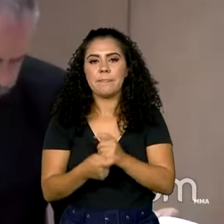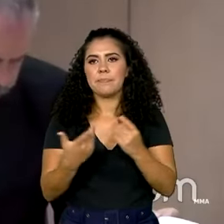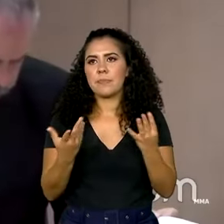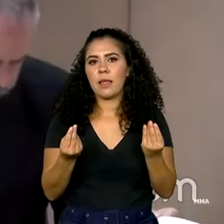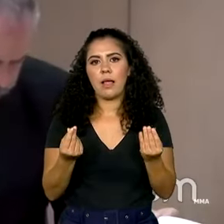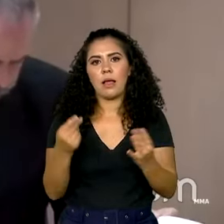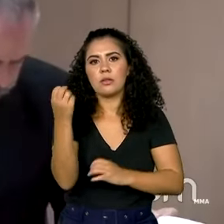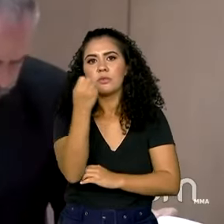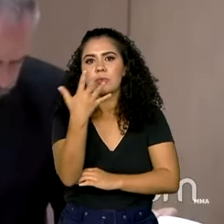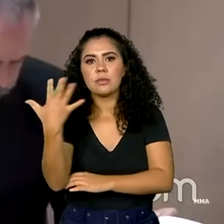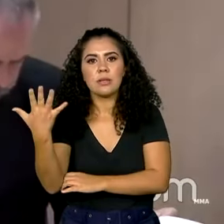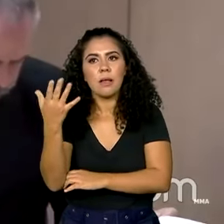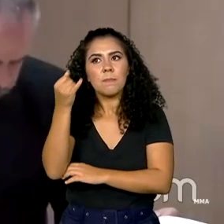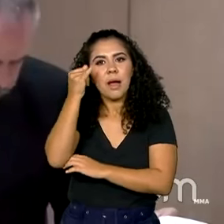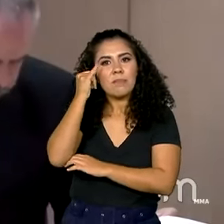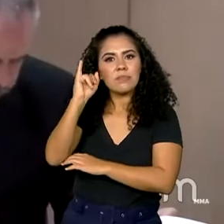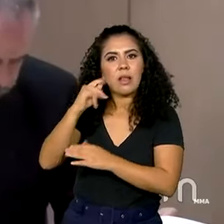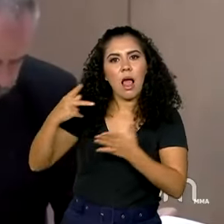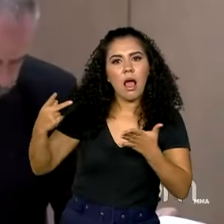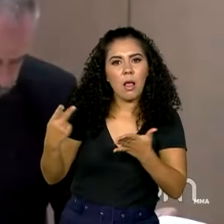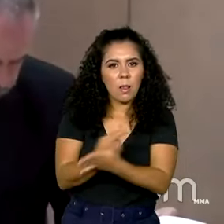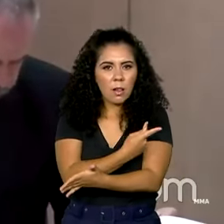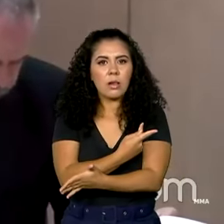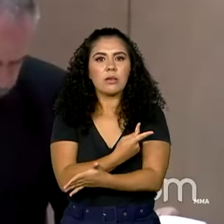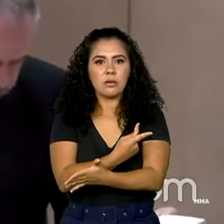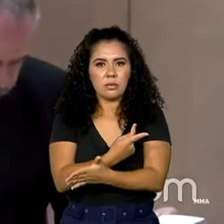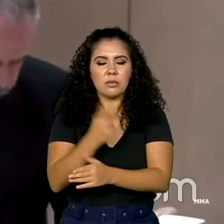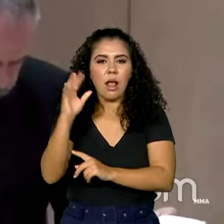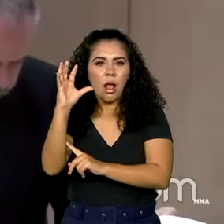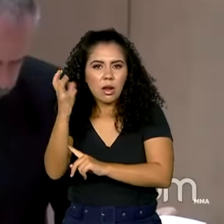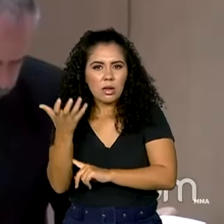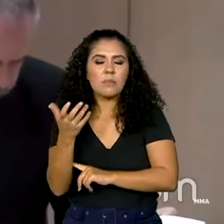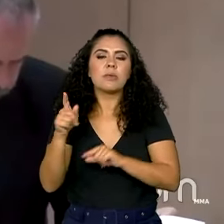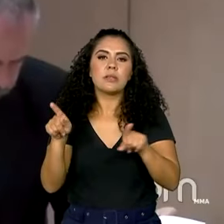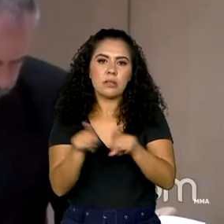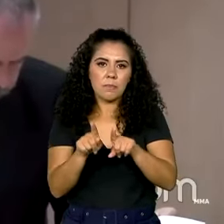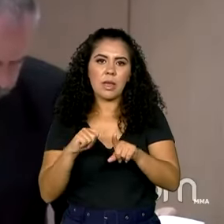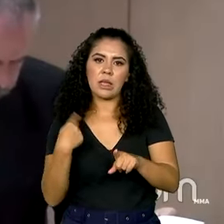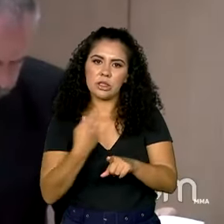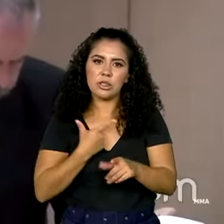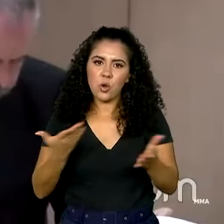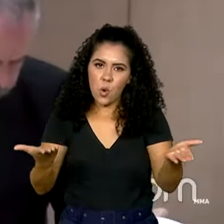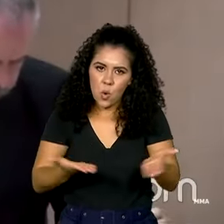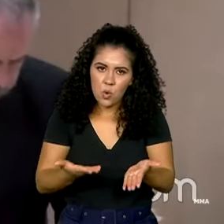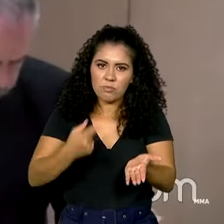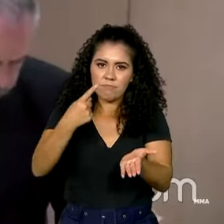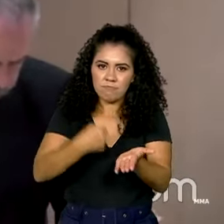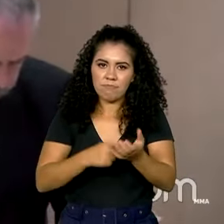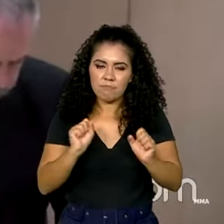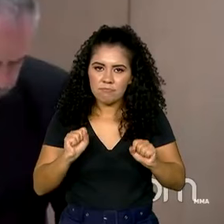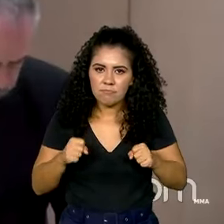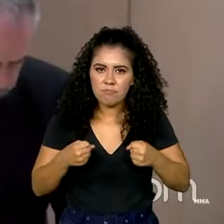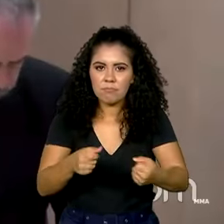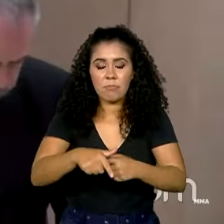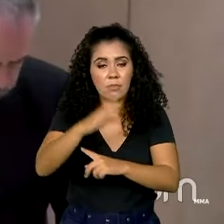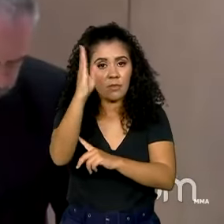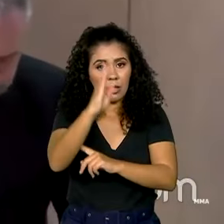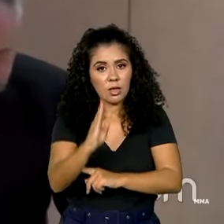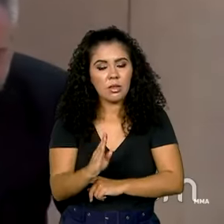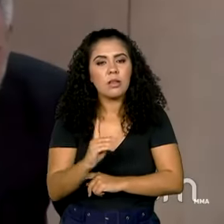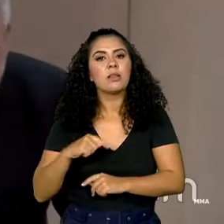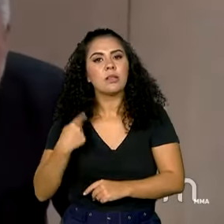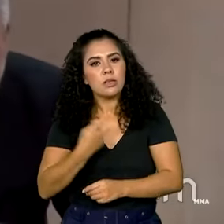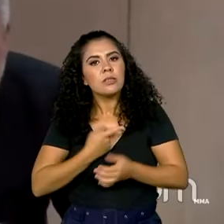preventiva, os eventos climáticos extremos, que é um esforço que nós estamos fazendo aqui no Brasil, pioneiro, e que